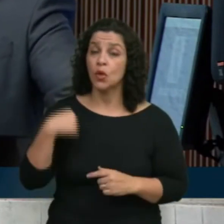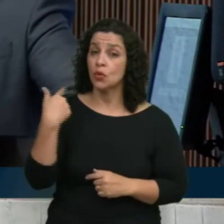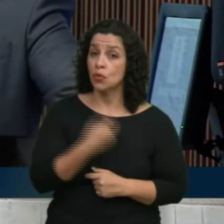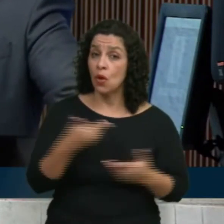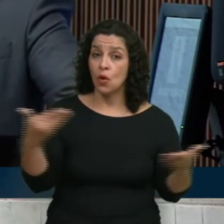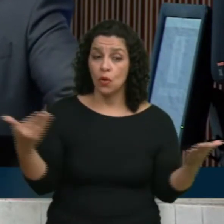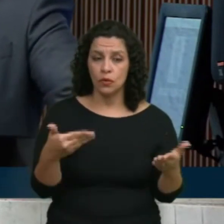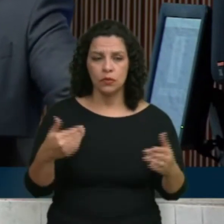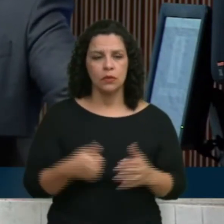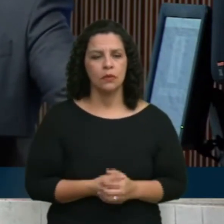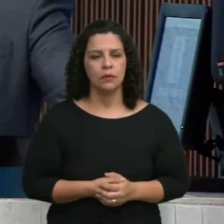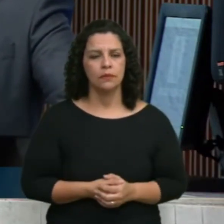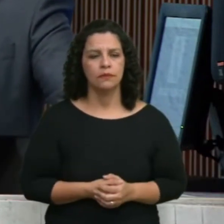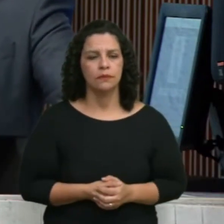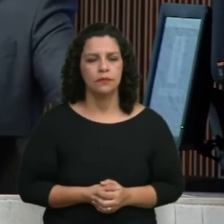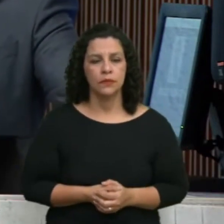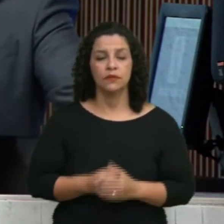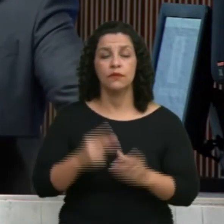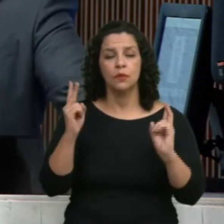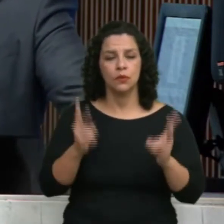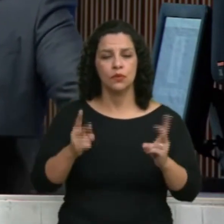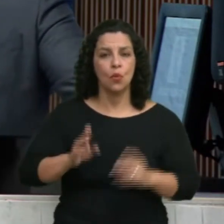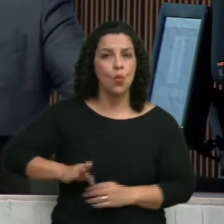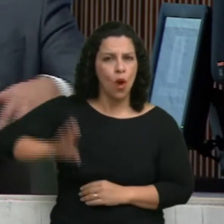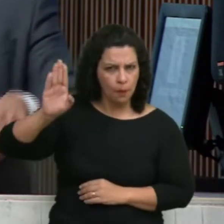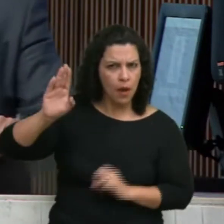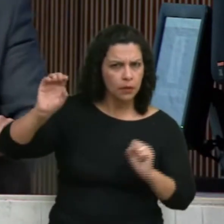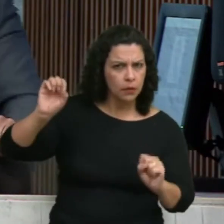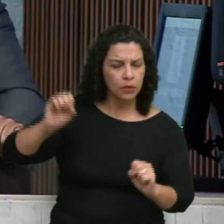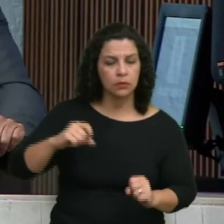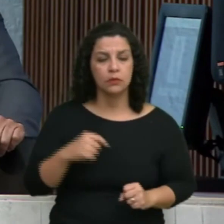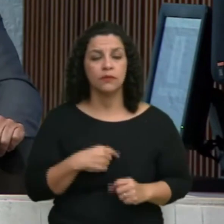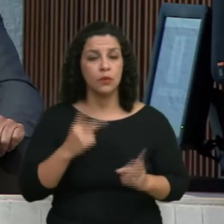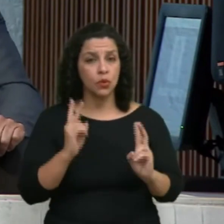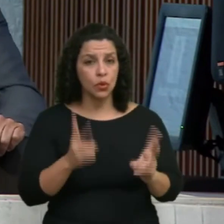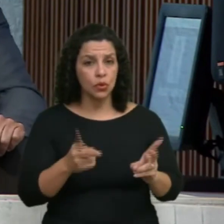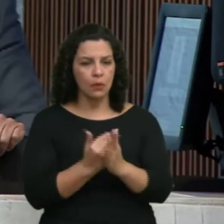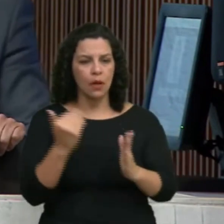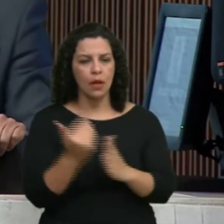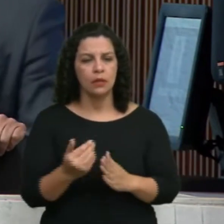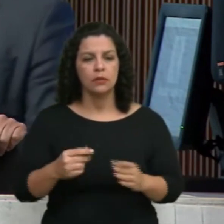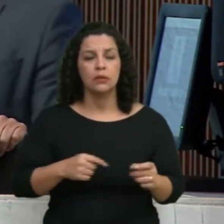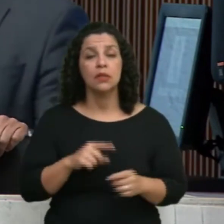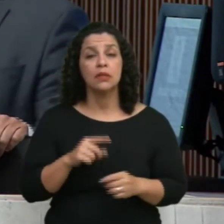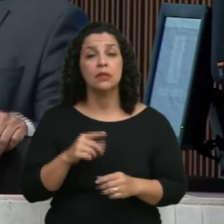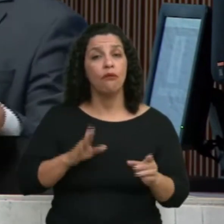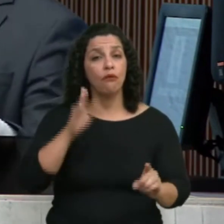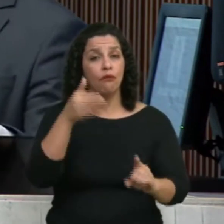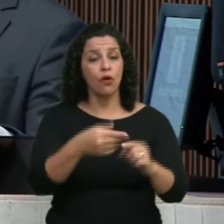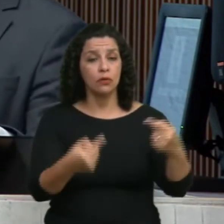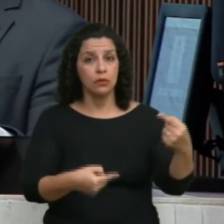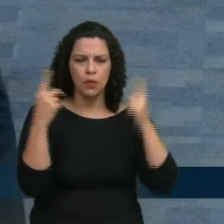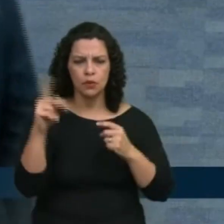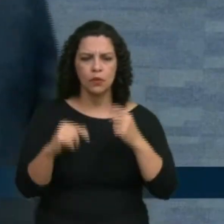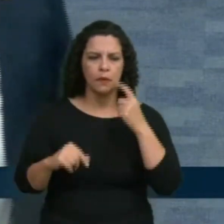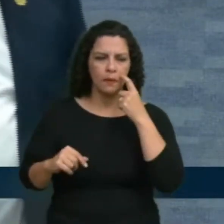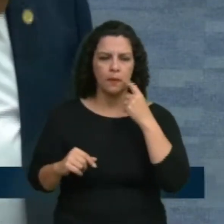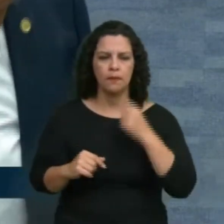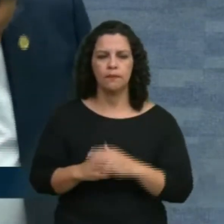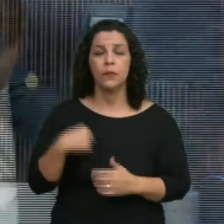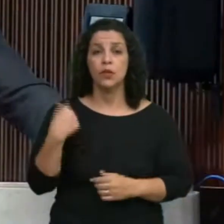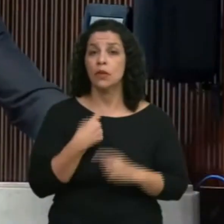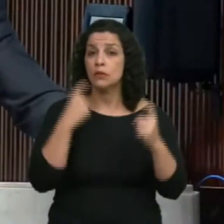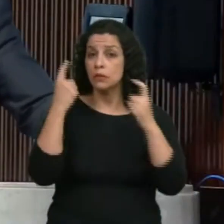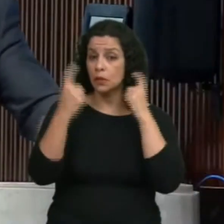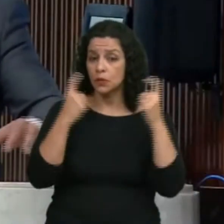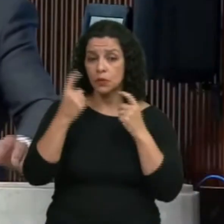avançar ainda mais nesse sentido dessa discussão. A nossa